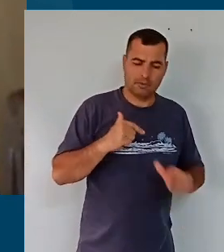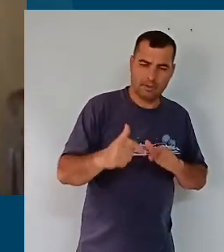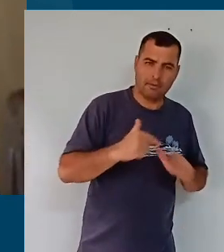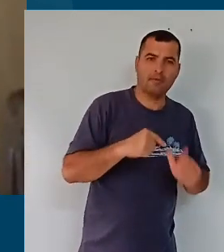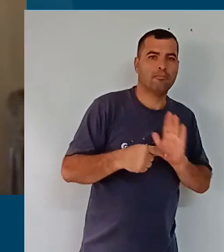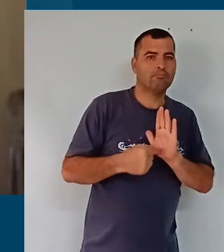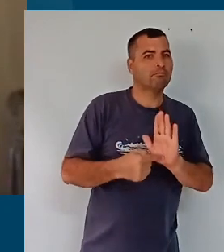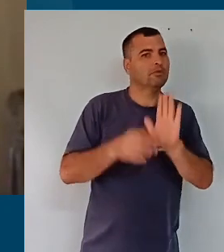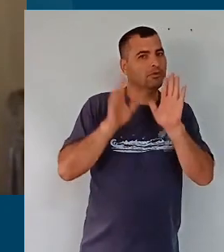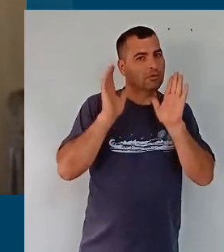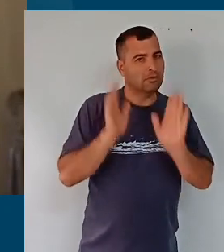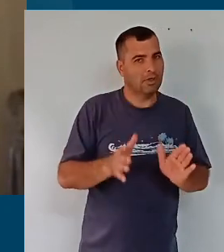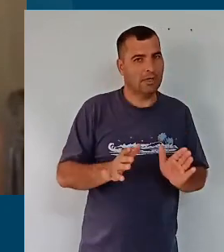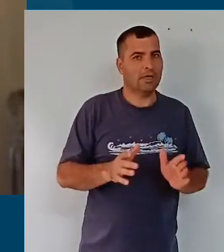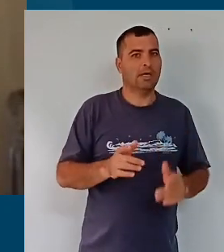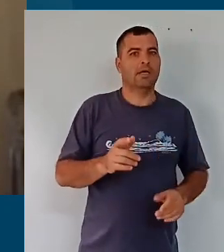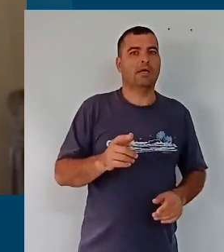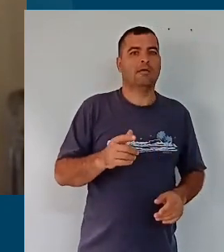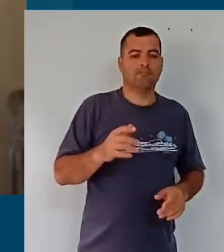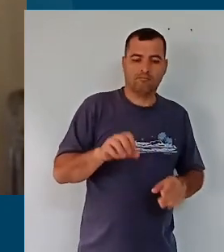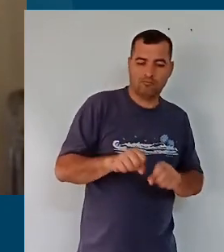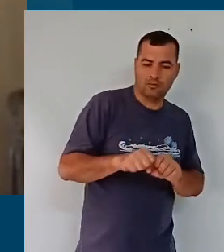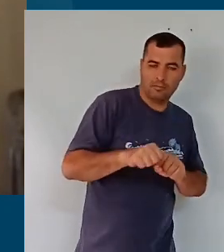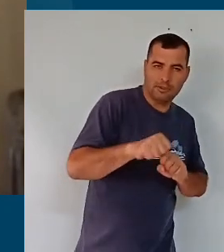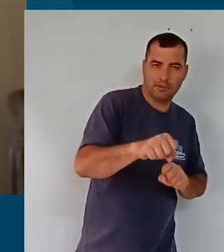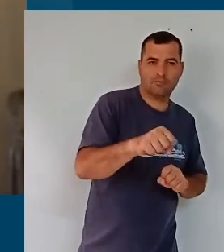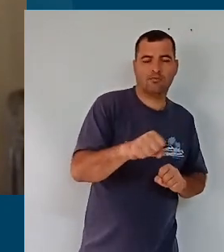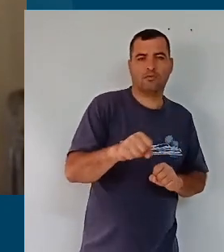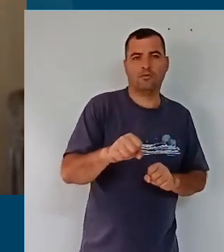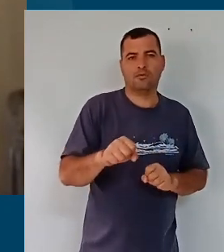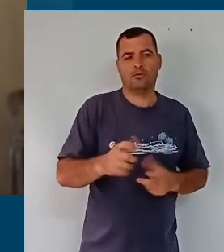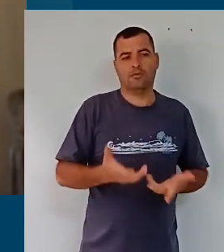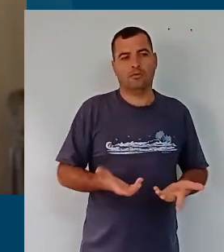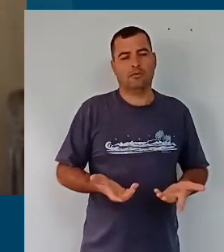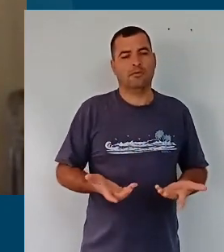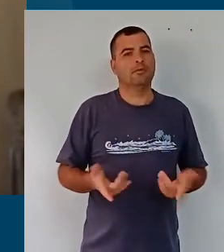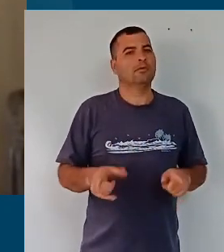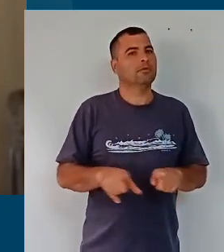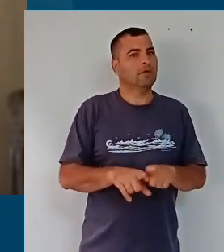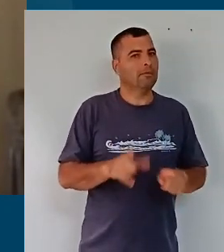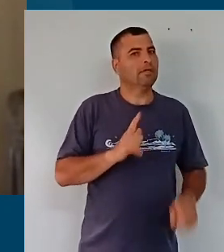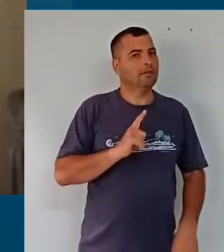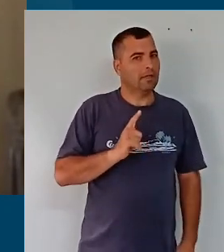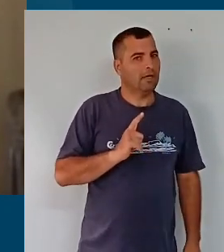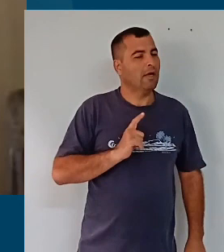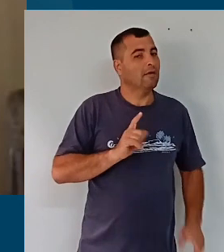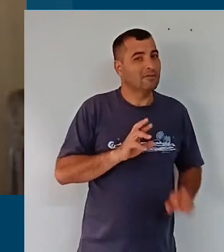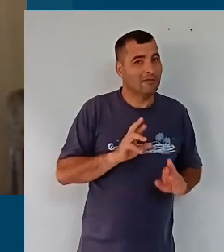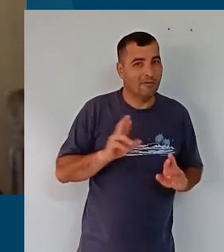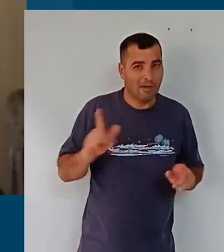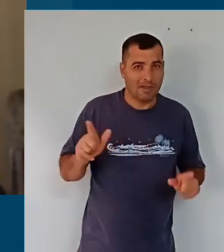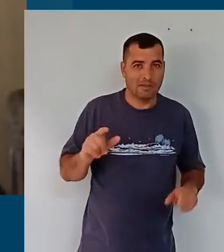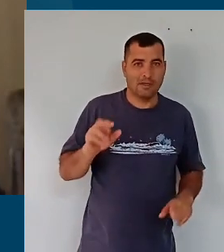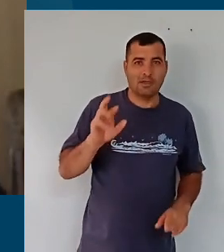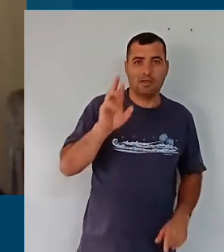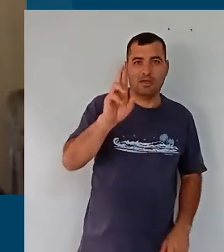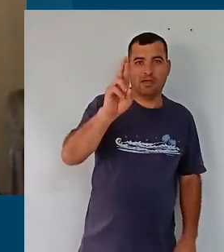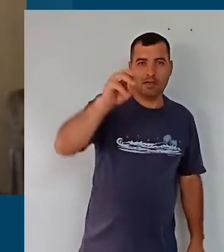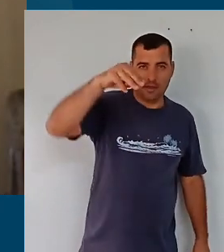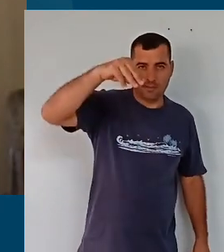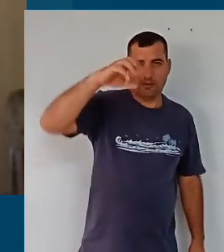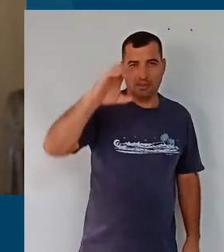expressivo de caráter formativo, ela tem uma marca diferenciada na grande região